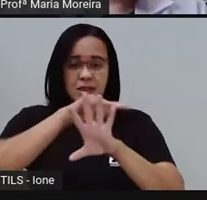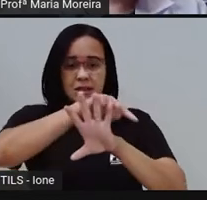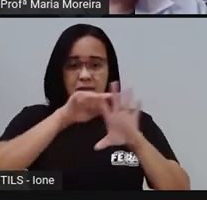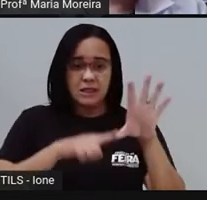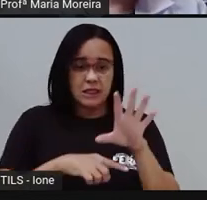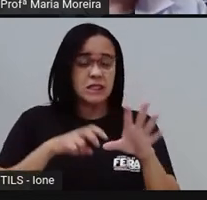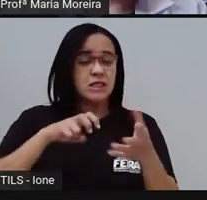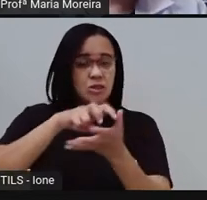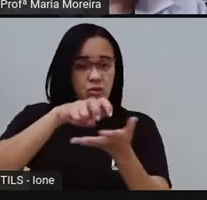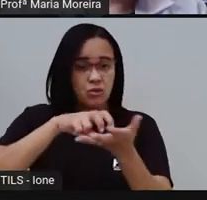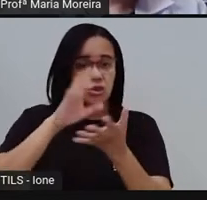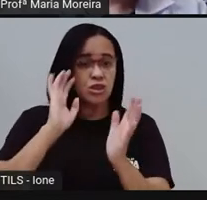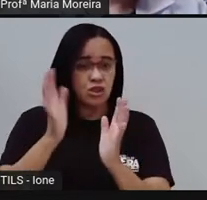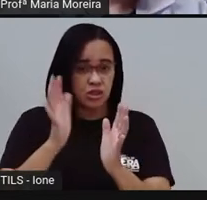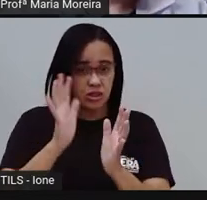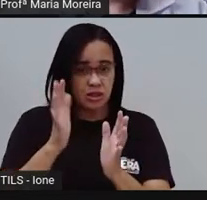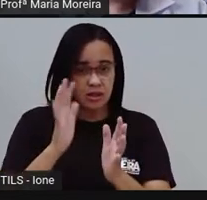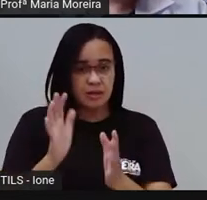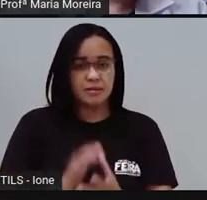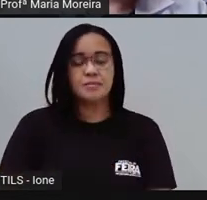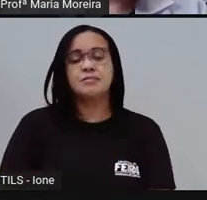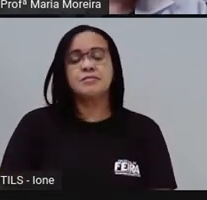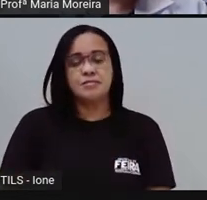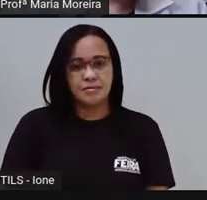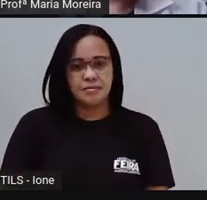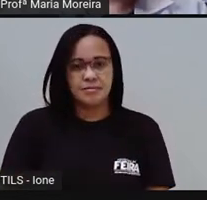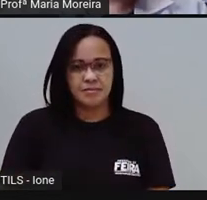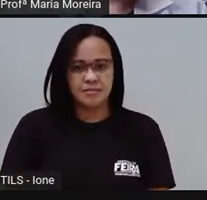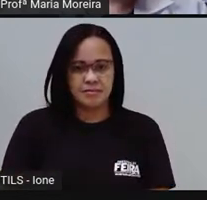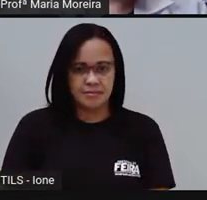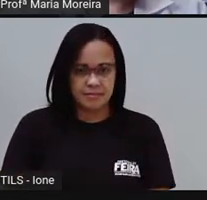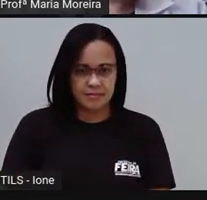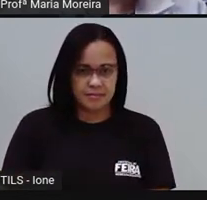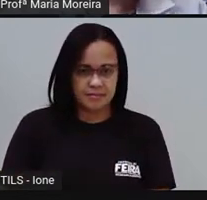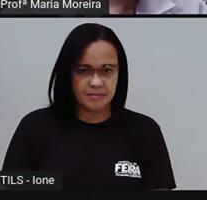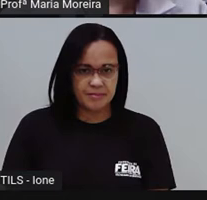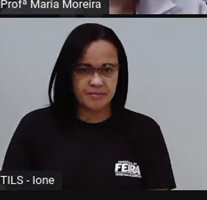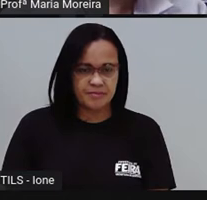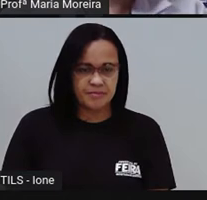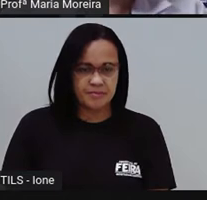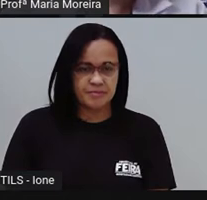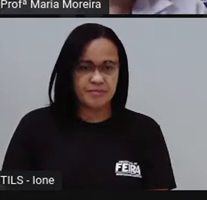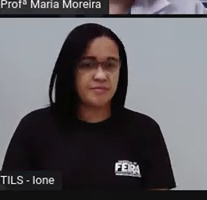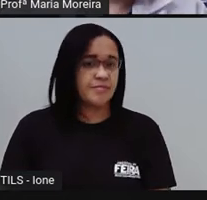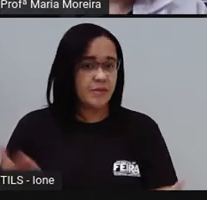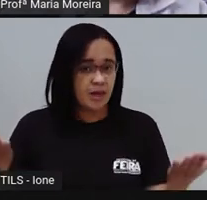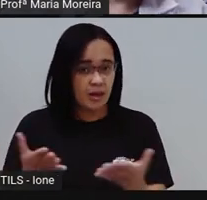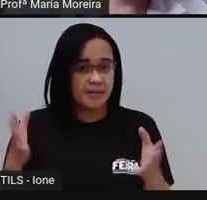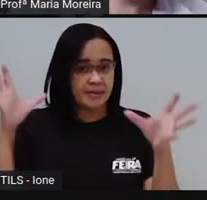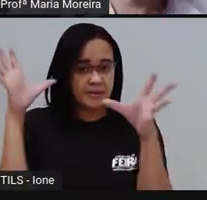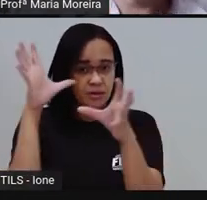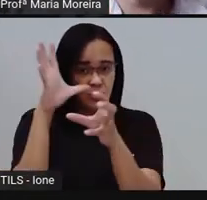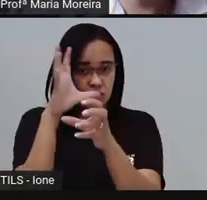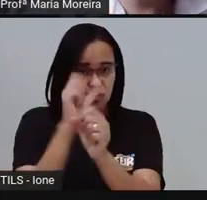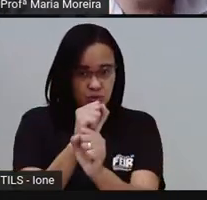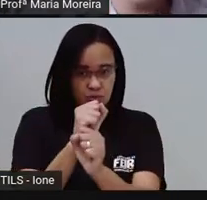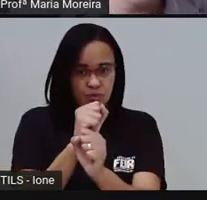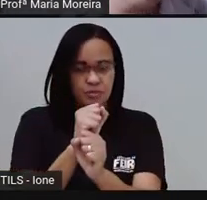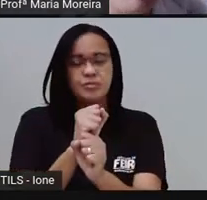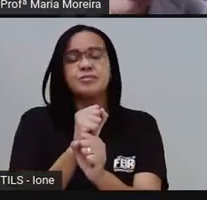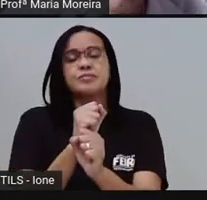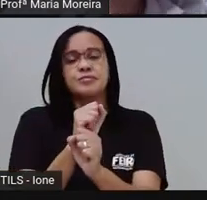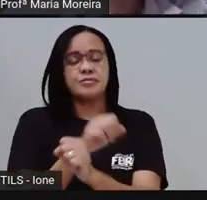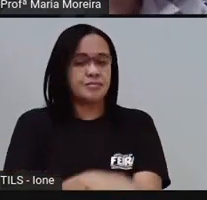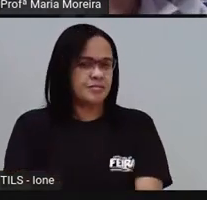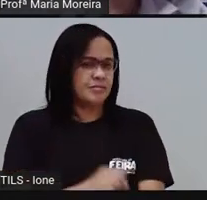carros aqui desenhados, certo? Bom, se eu já tenho os cinco carros aqui desenhados, vamos para a nossa conta, né? Eu posso